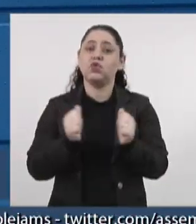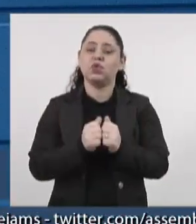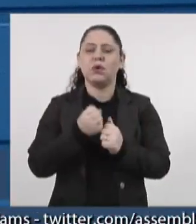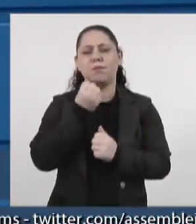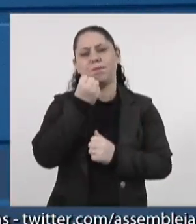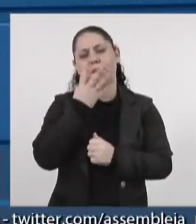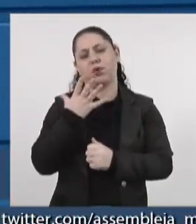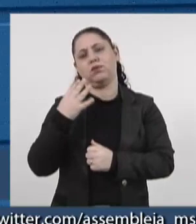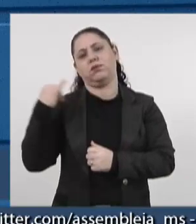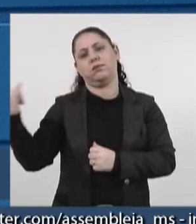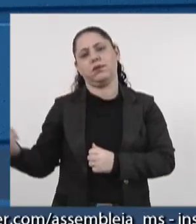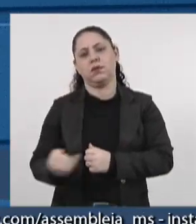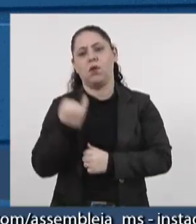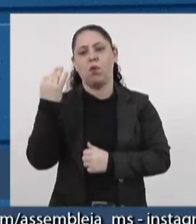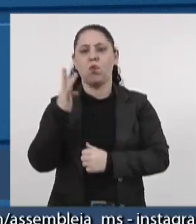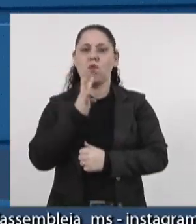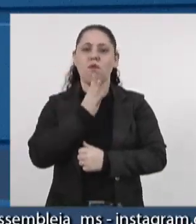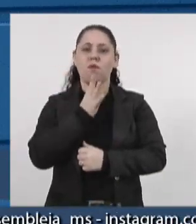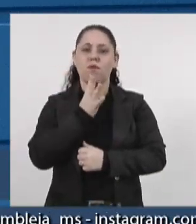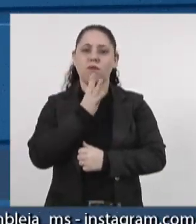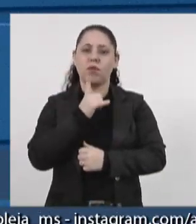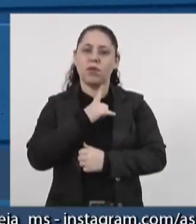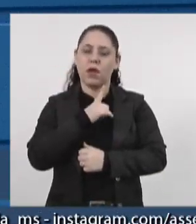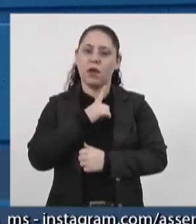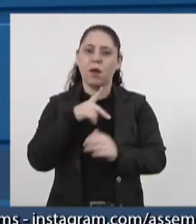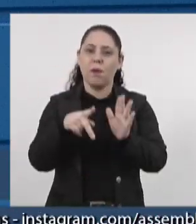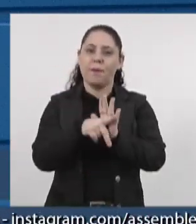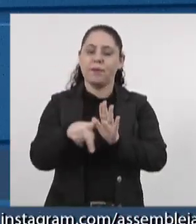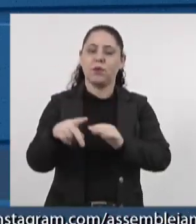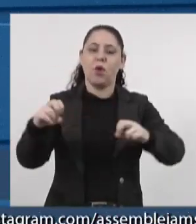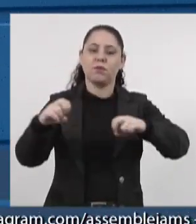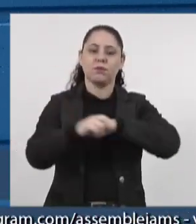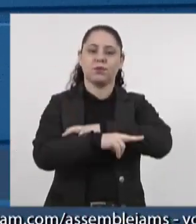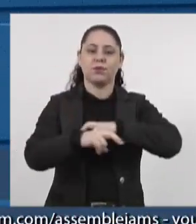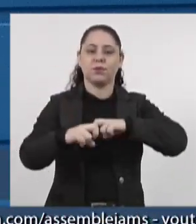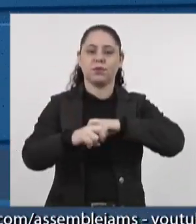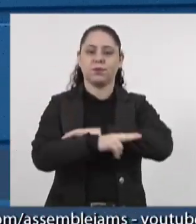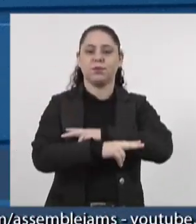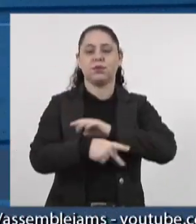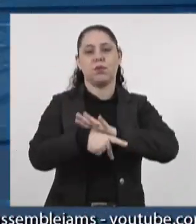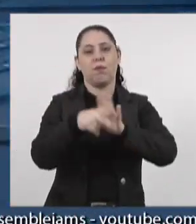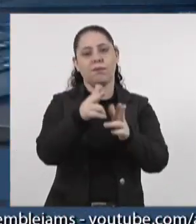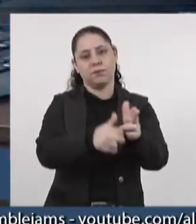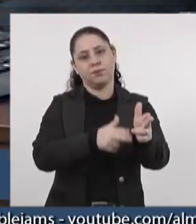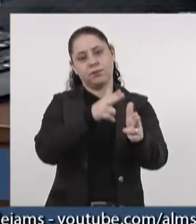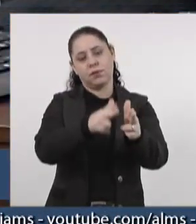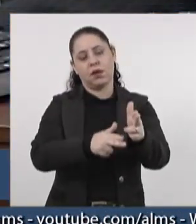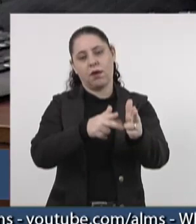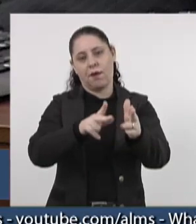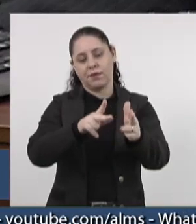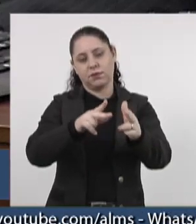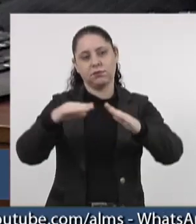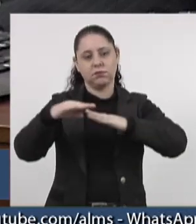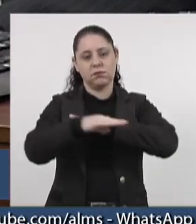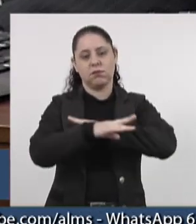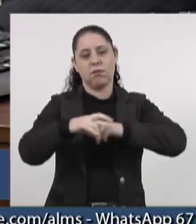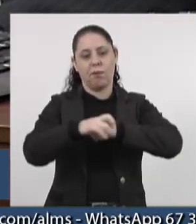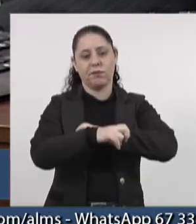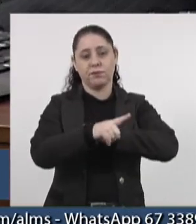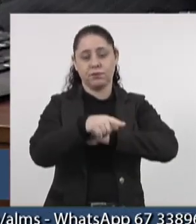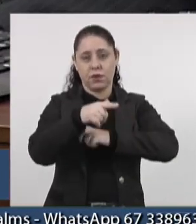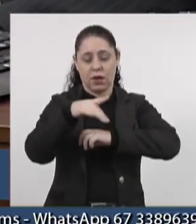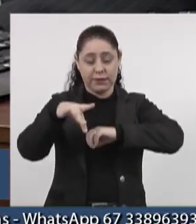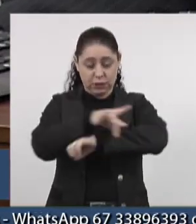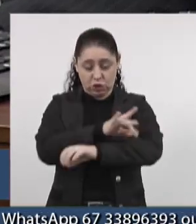que ia ser muito importante pelo seu conhecimento do setor de transporte, ferroviário, rodoviário, sua cabeça de